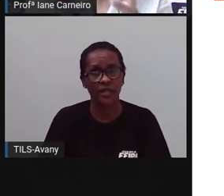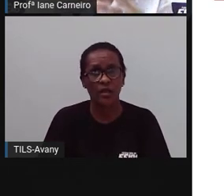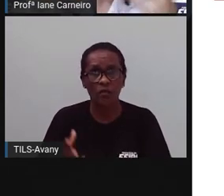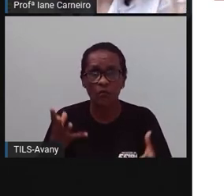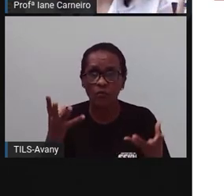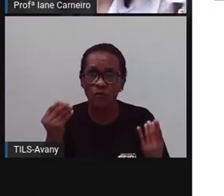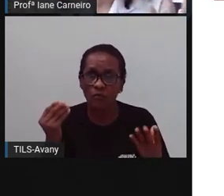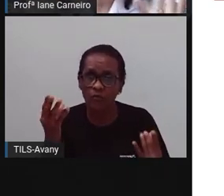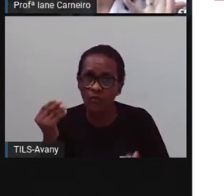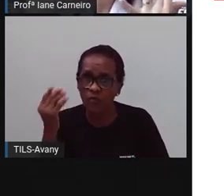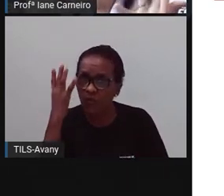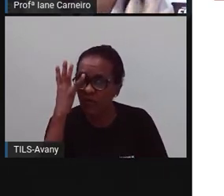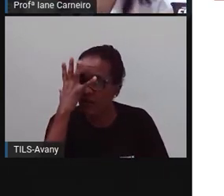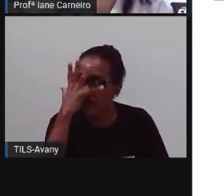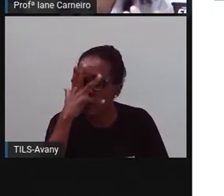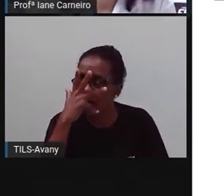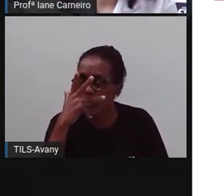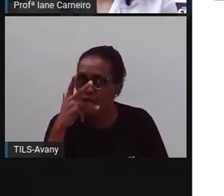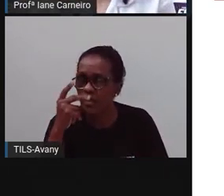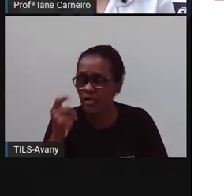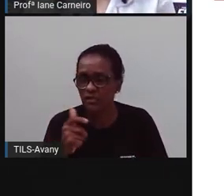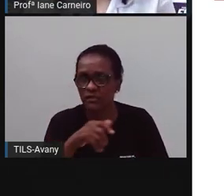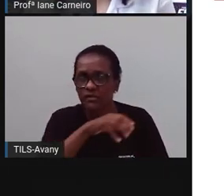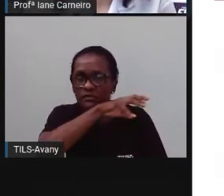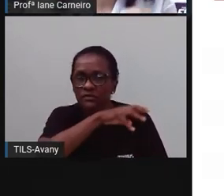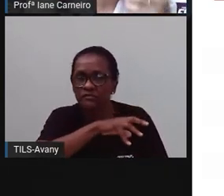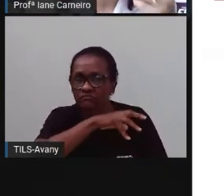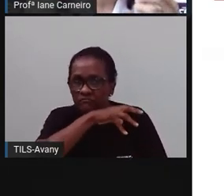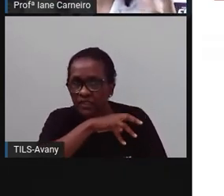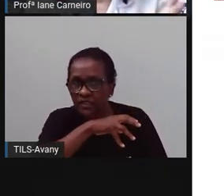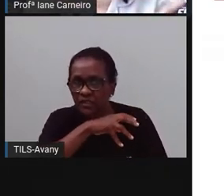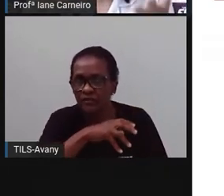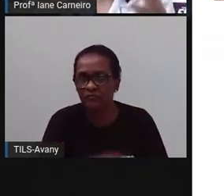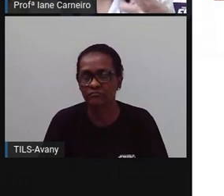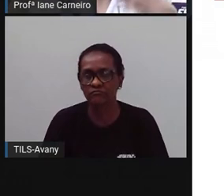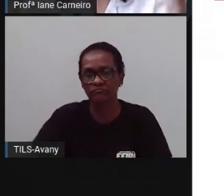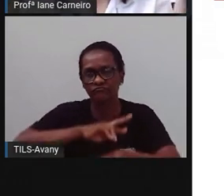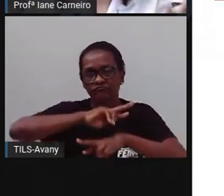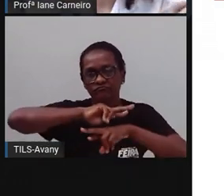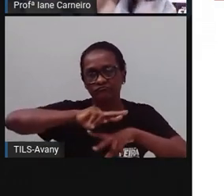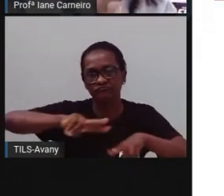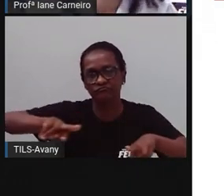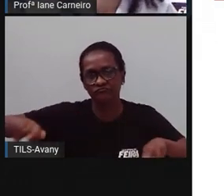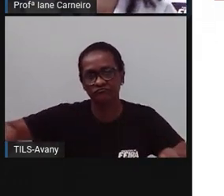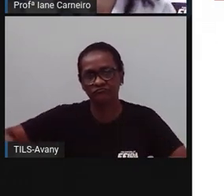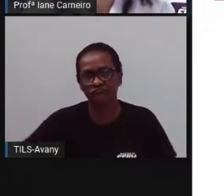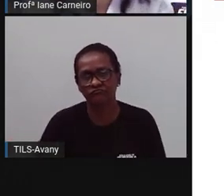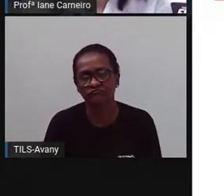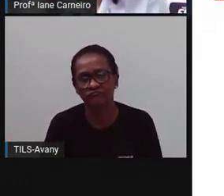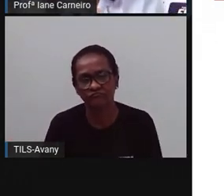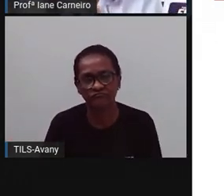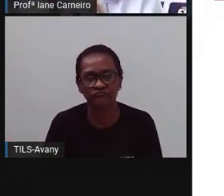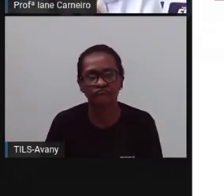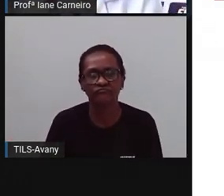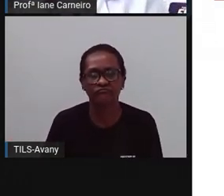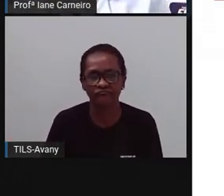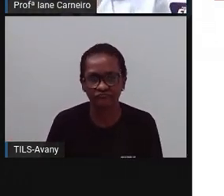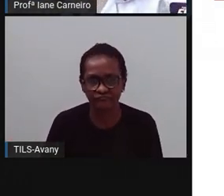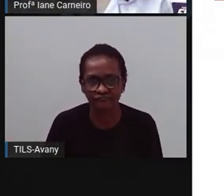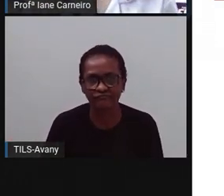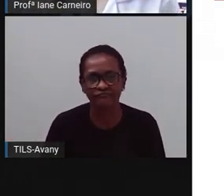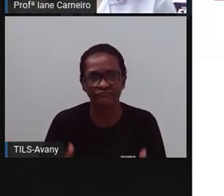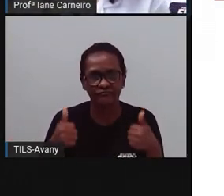réplicas de dinossauros. Você pode escavar, né? Fazer de conta que você é um arqueólogo.